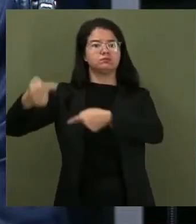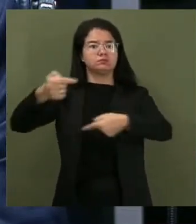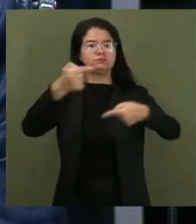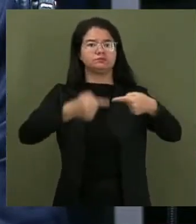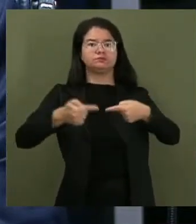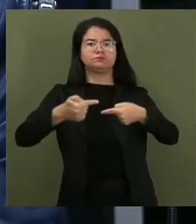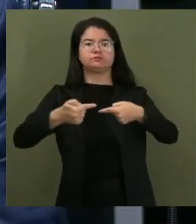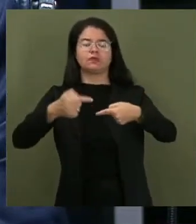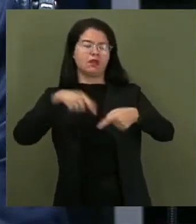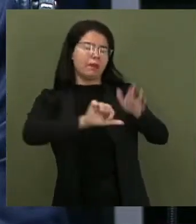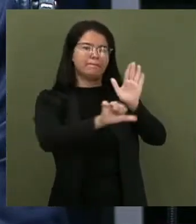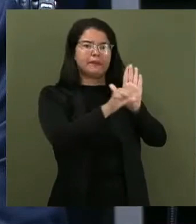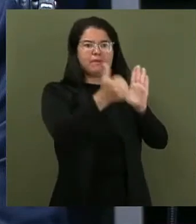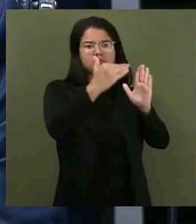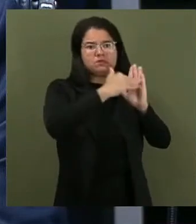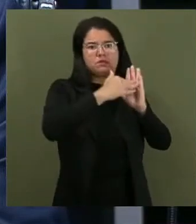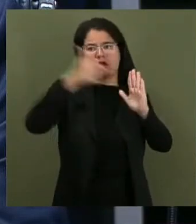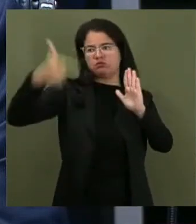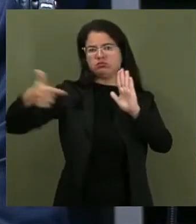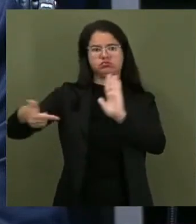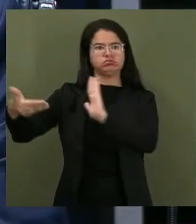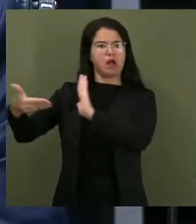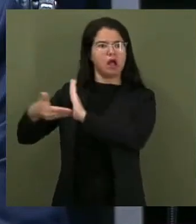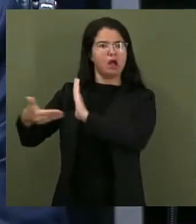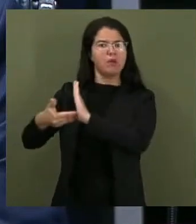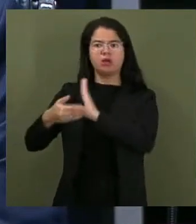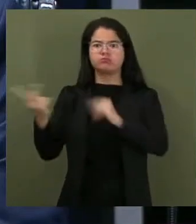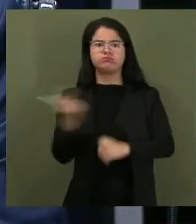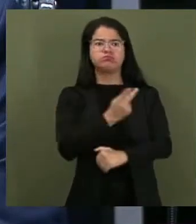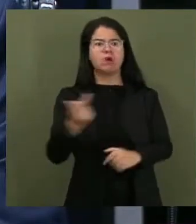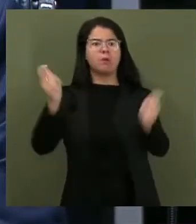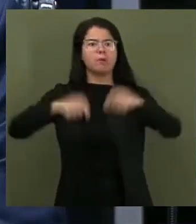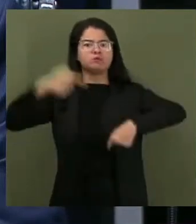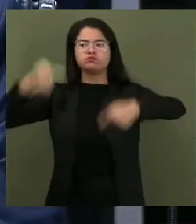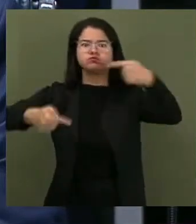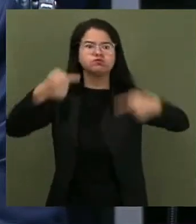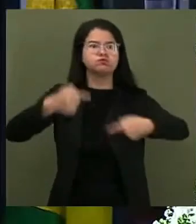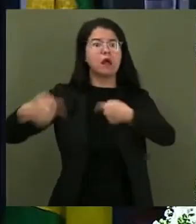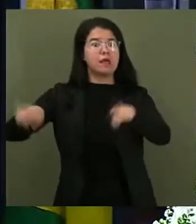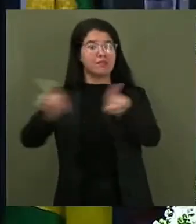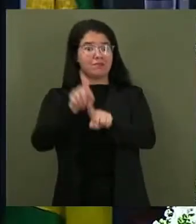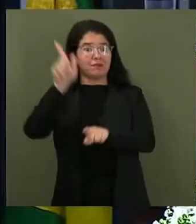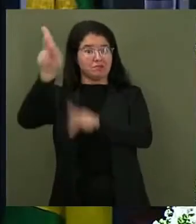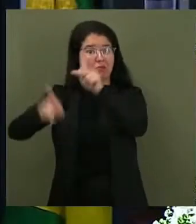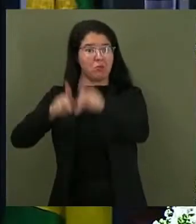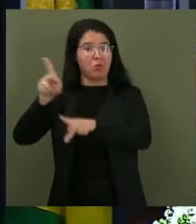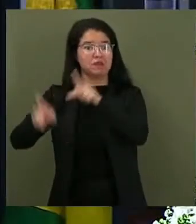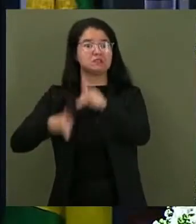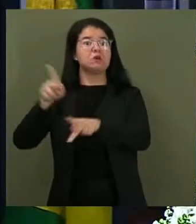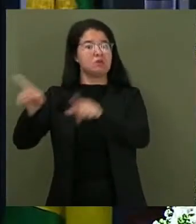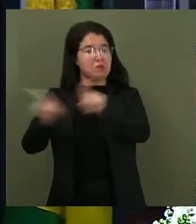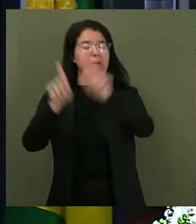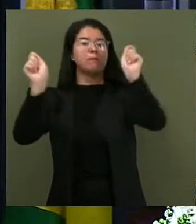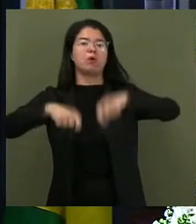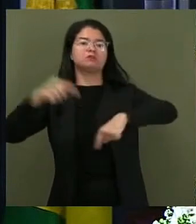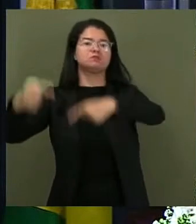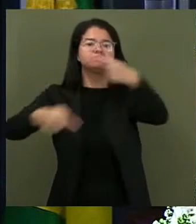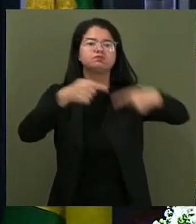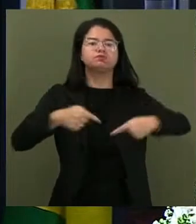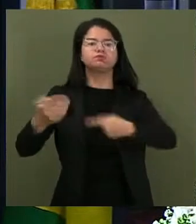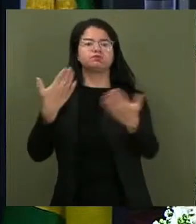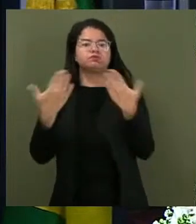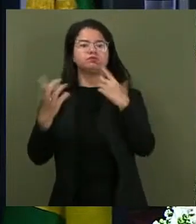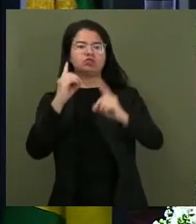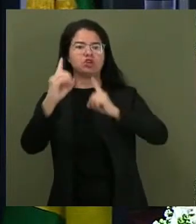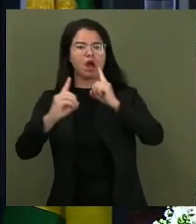primeiro o Senado, depois a Câmara, possam discutir e que a própria população possa discutir. Parabéns